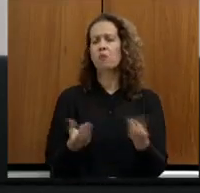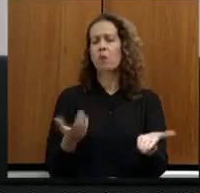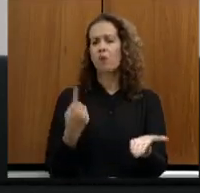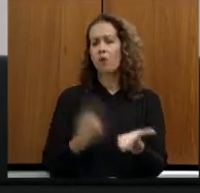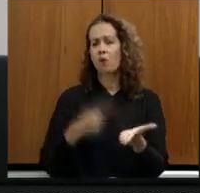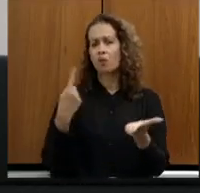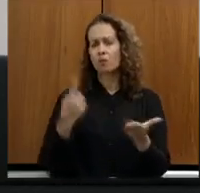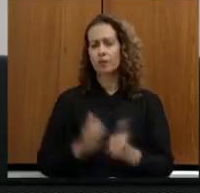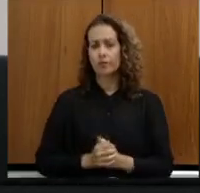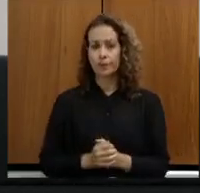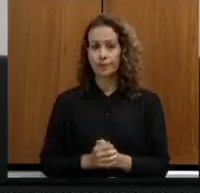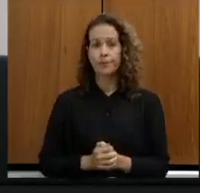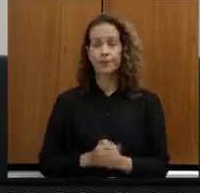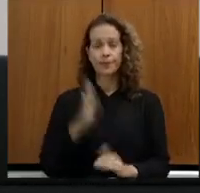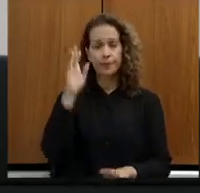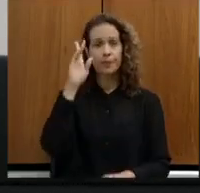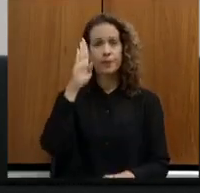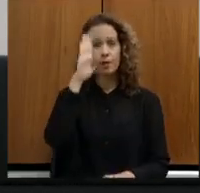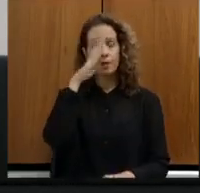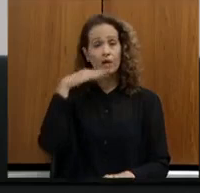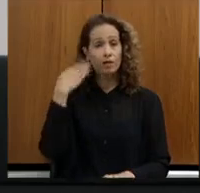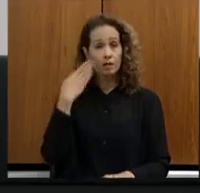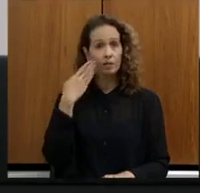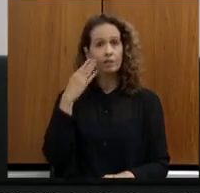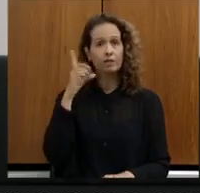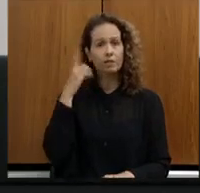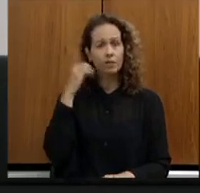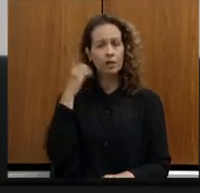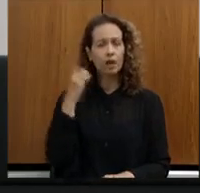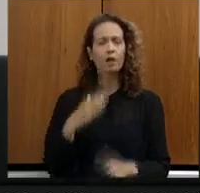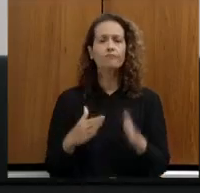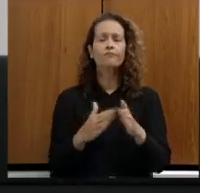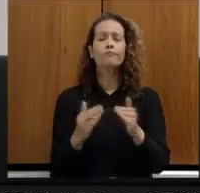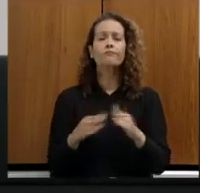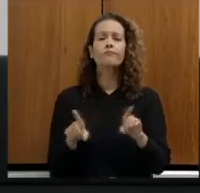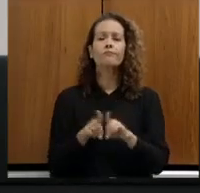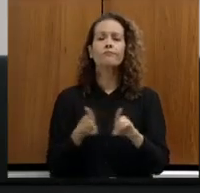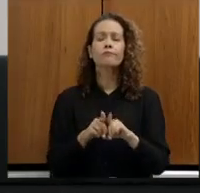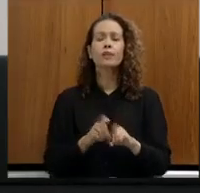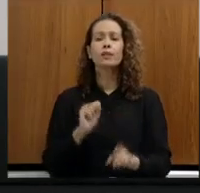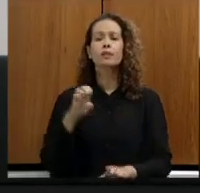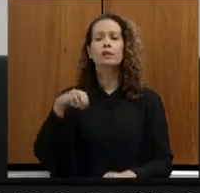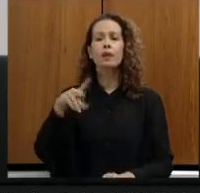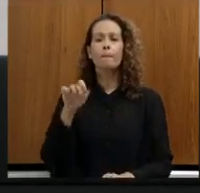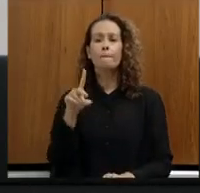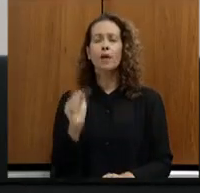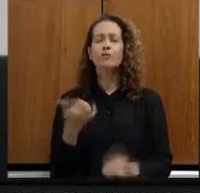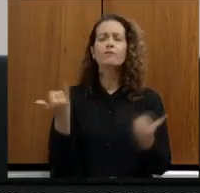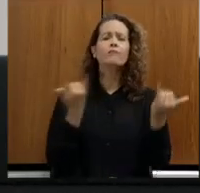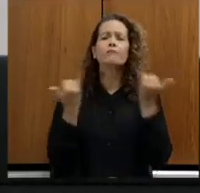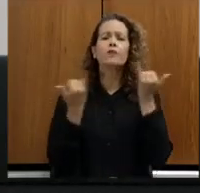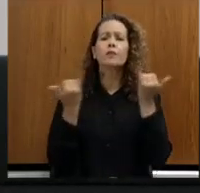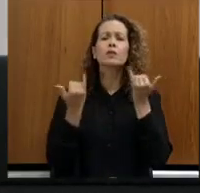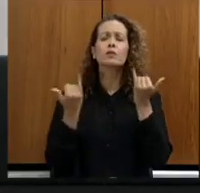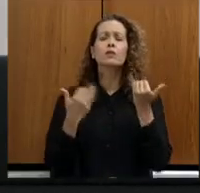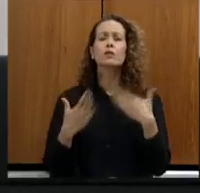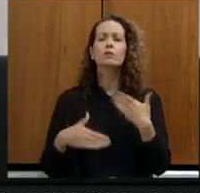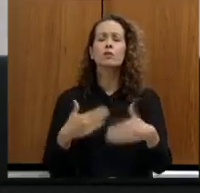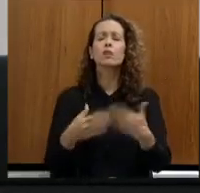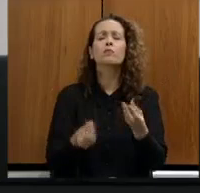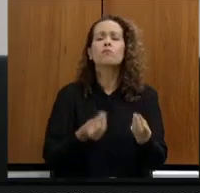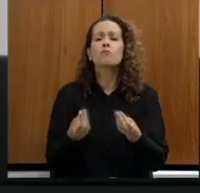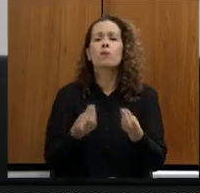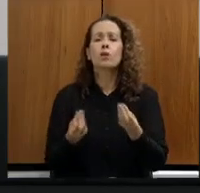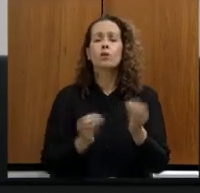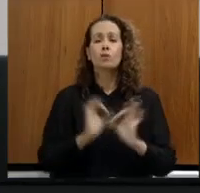requerimento do deputado Beatriz Sequeira requer nos termos regimentais sendo encaminhada a SEMAD pedido de informações acerca do processo de licenciamento para a